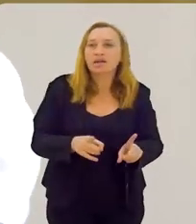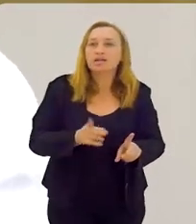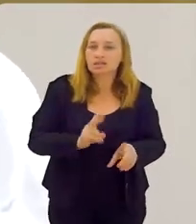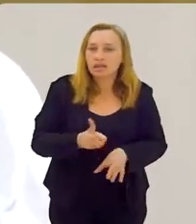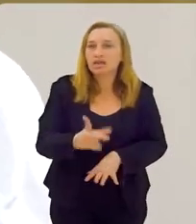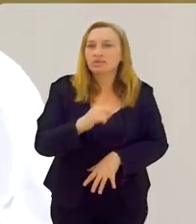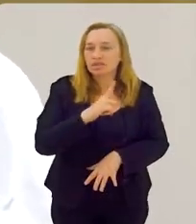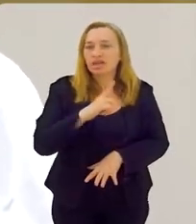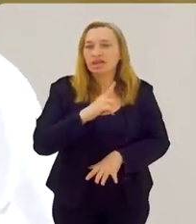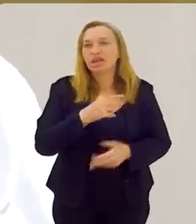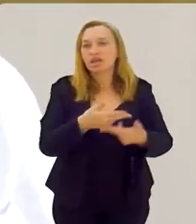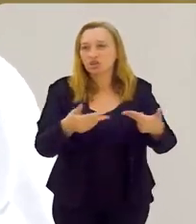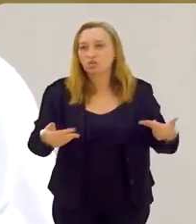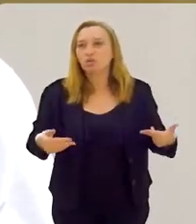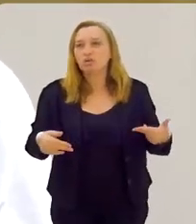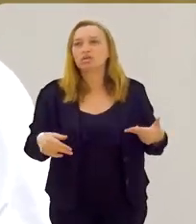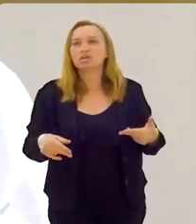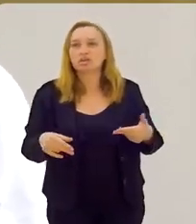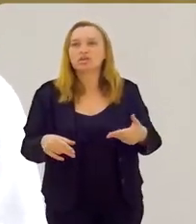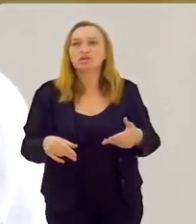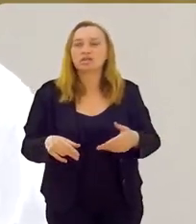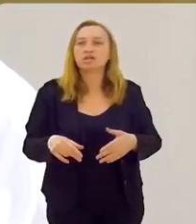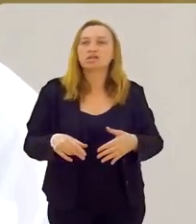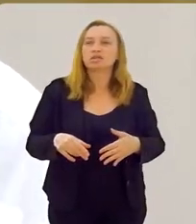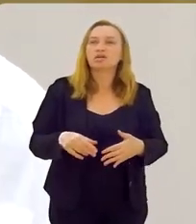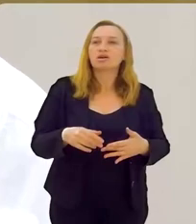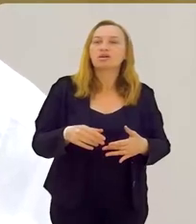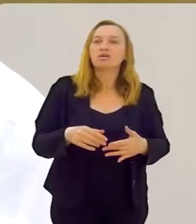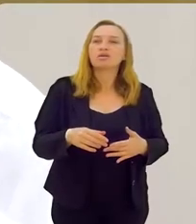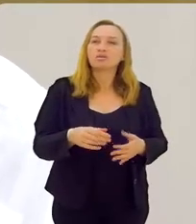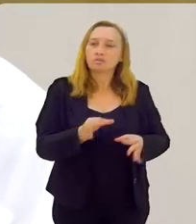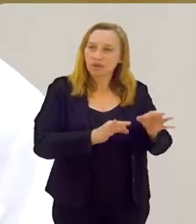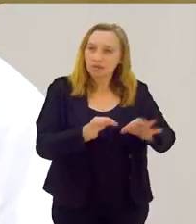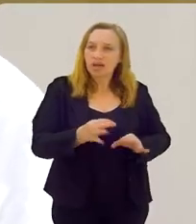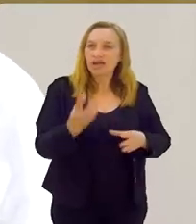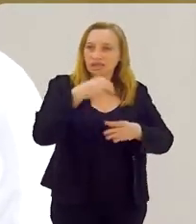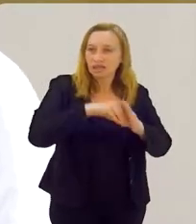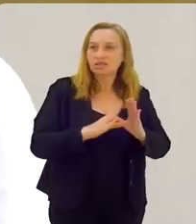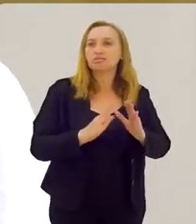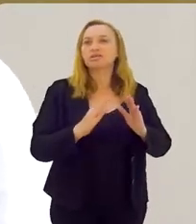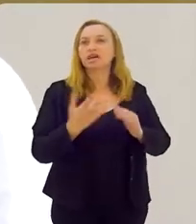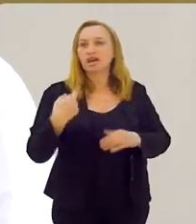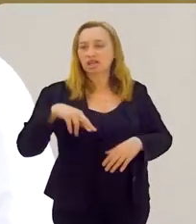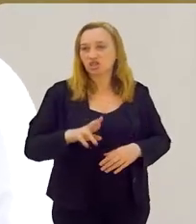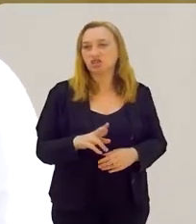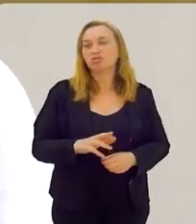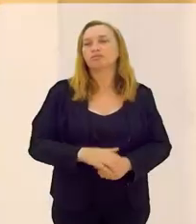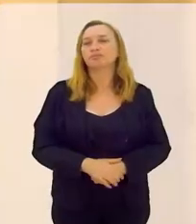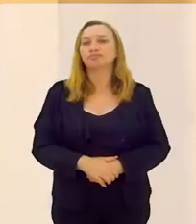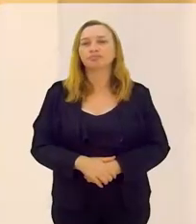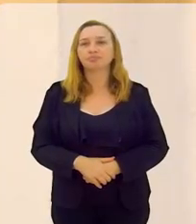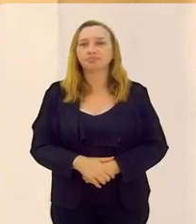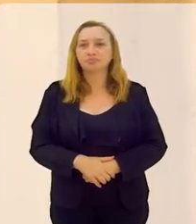existe ali, sim, as coisas que são feitas e os agrados que precisam ser feitos dentro da religião, dentro da cultura.